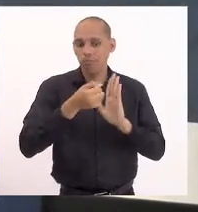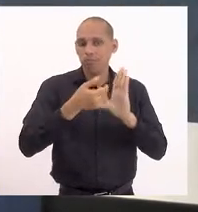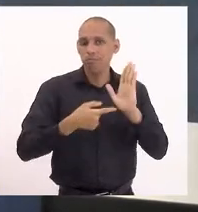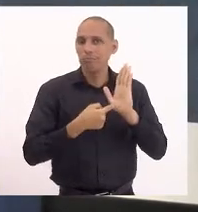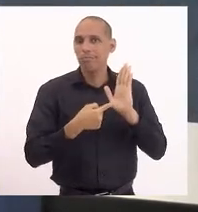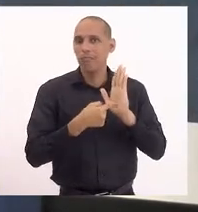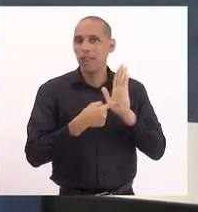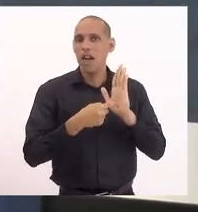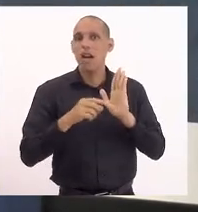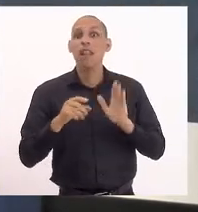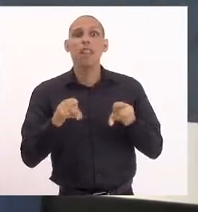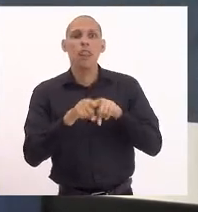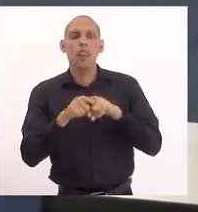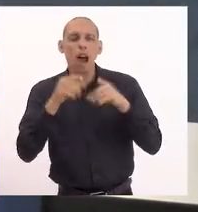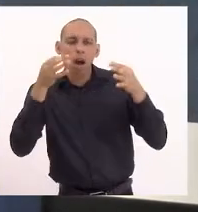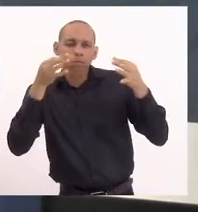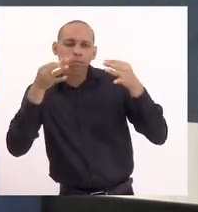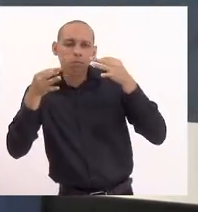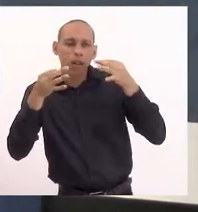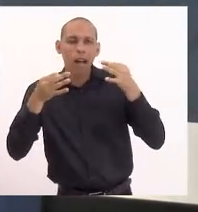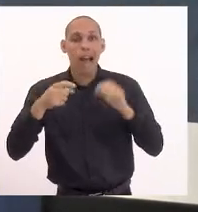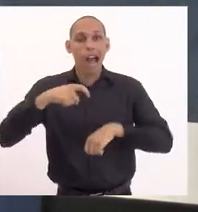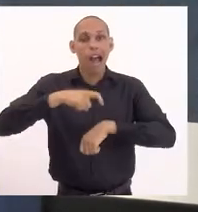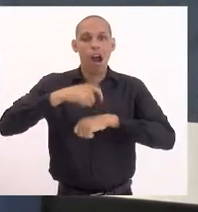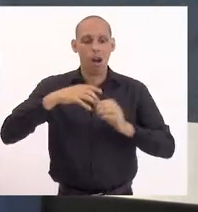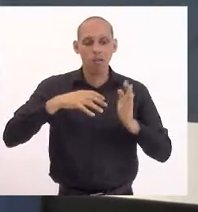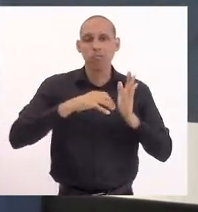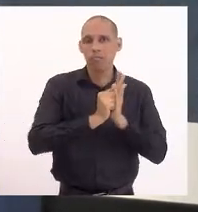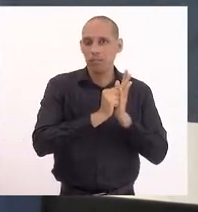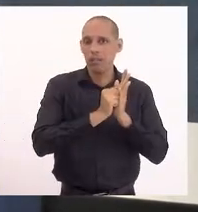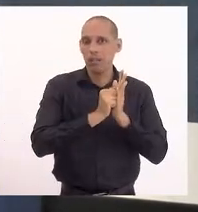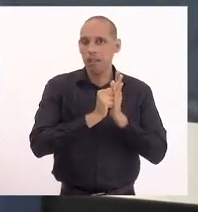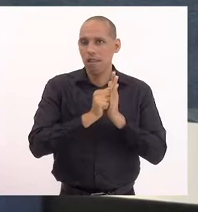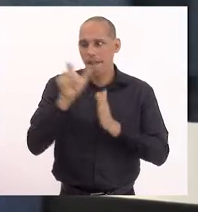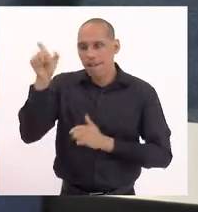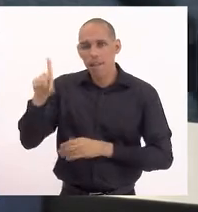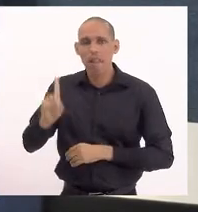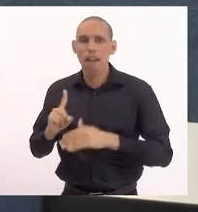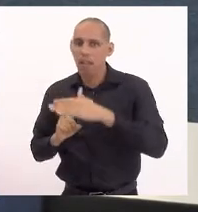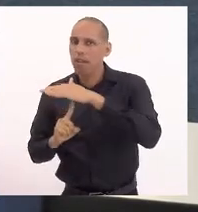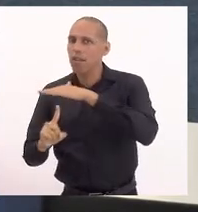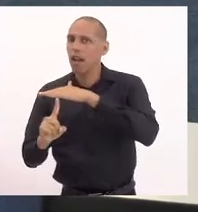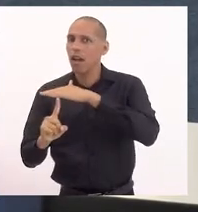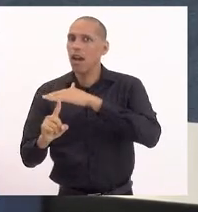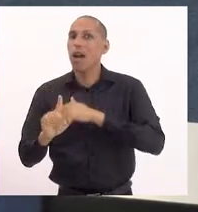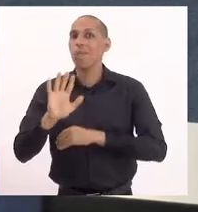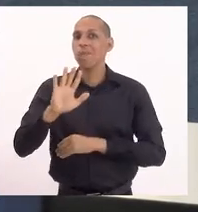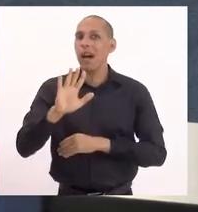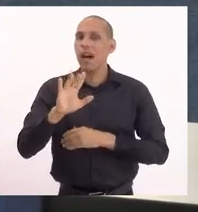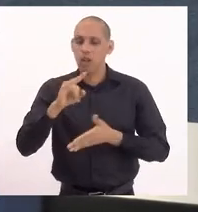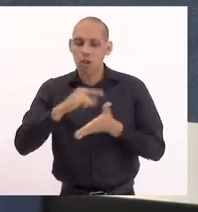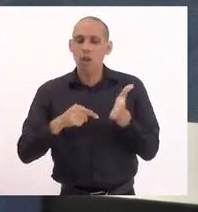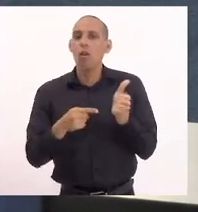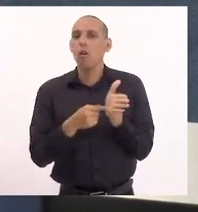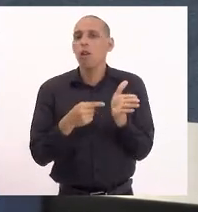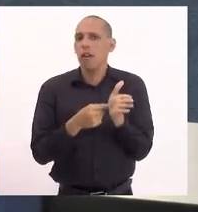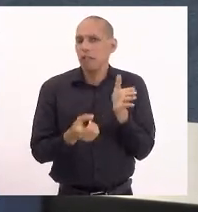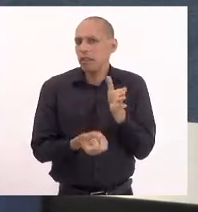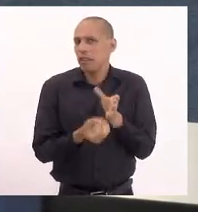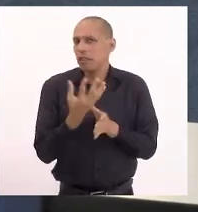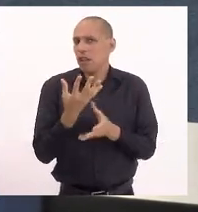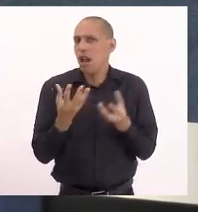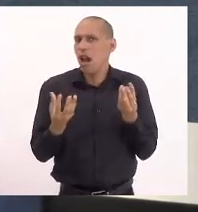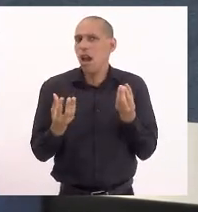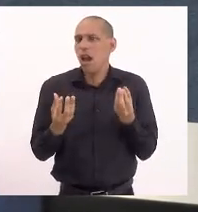de vista de ali, durante o registro da ocorrência, ele ser registrado como refugiado cria um documento, um registro de